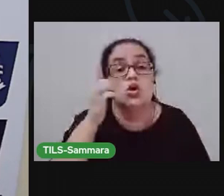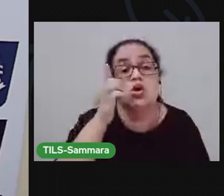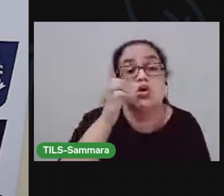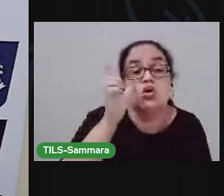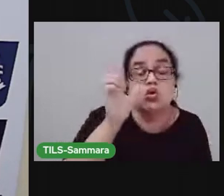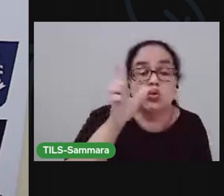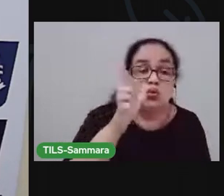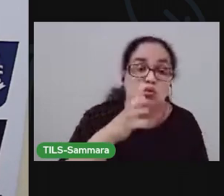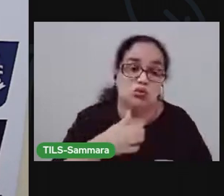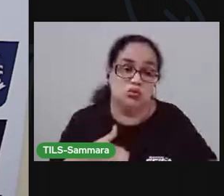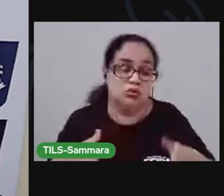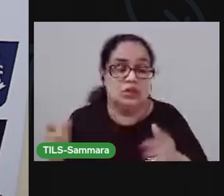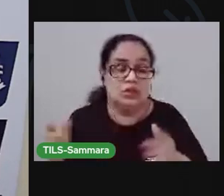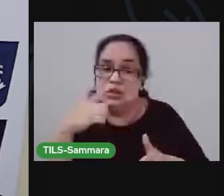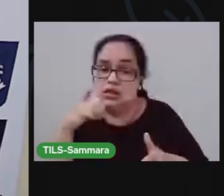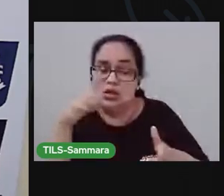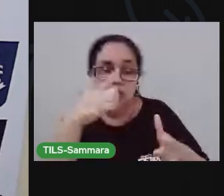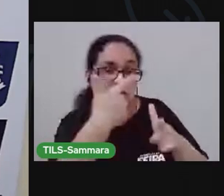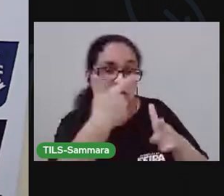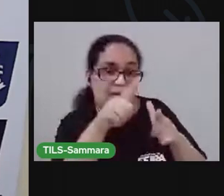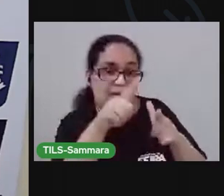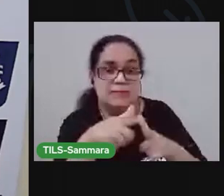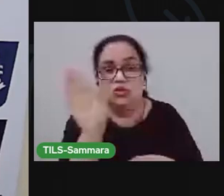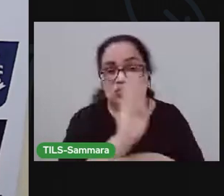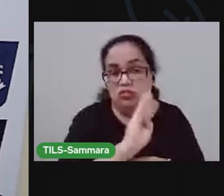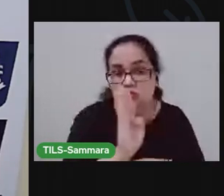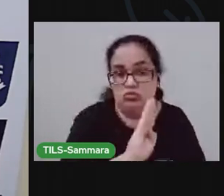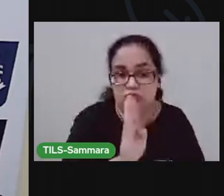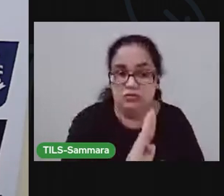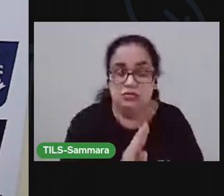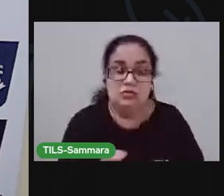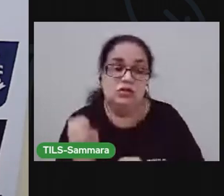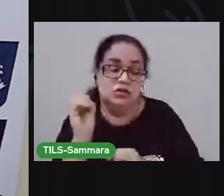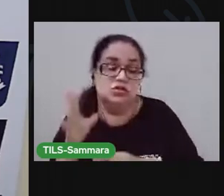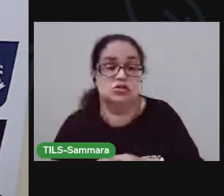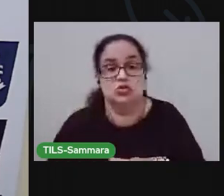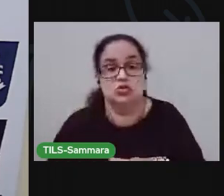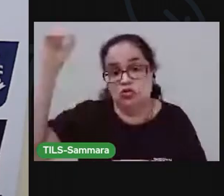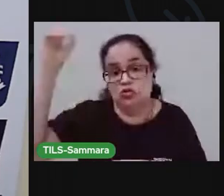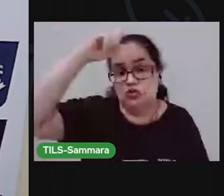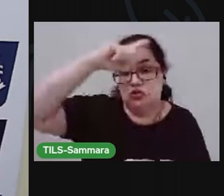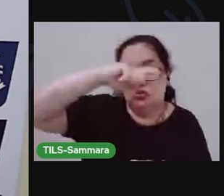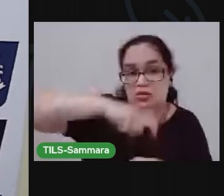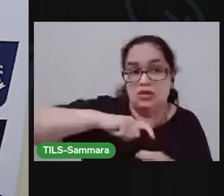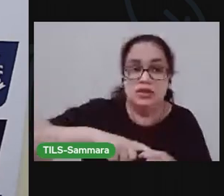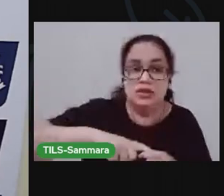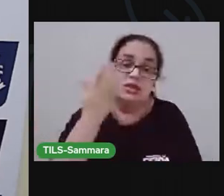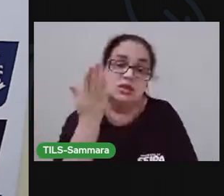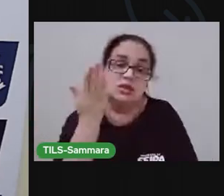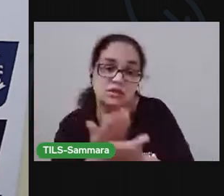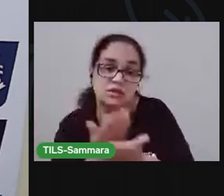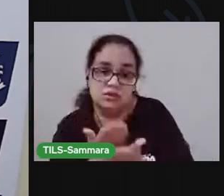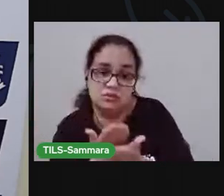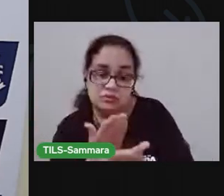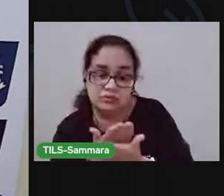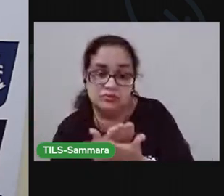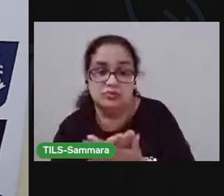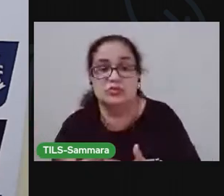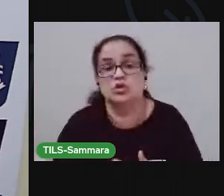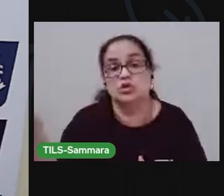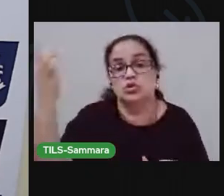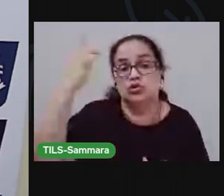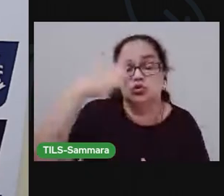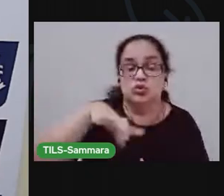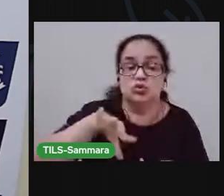acompanhar, não tem problema. O vídeo vai ficar gravado. É só voltar pra esse momento da aula. E acompanhar novamente o